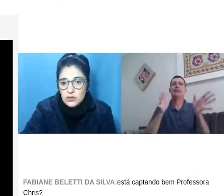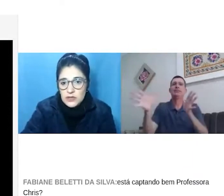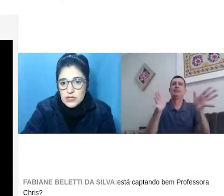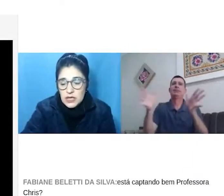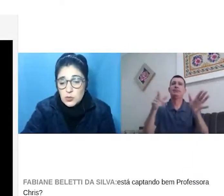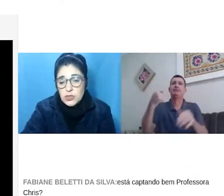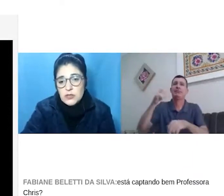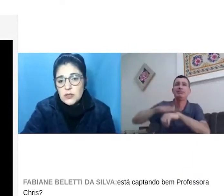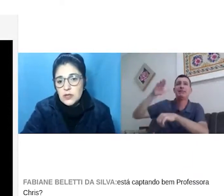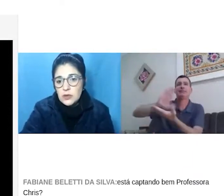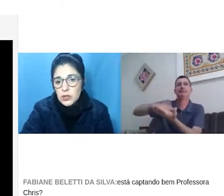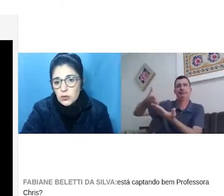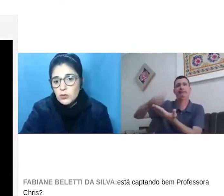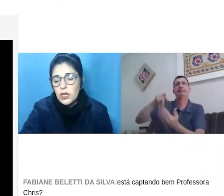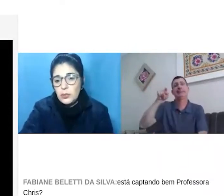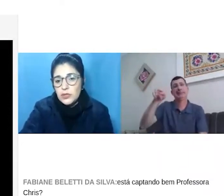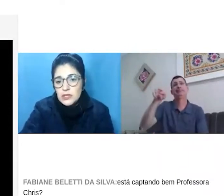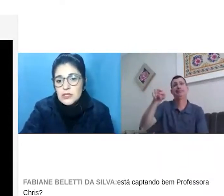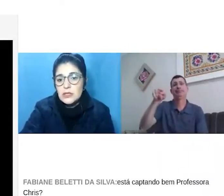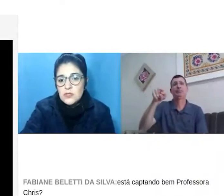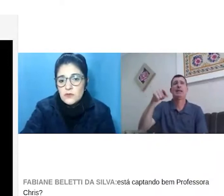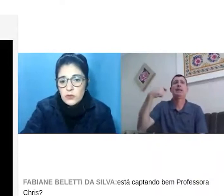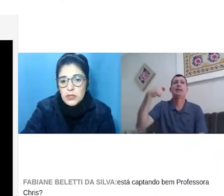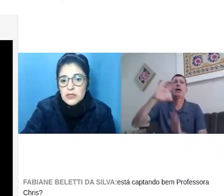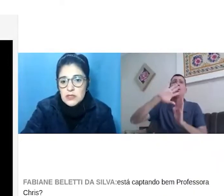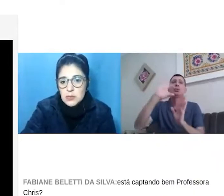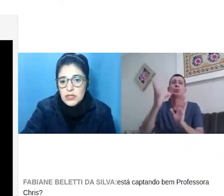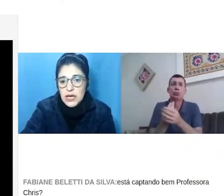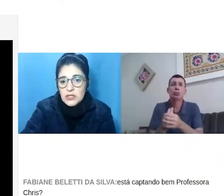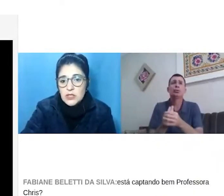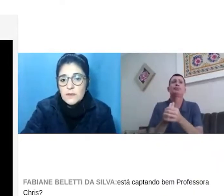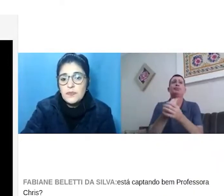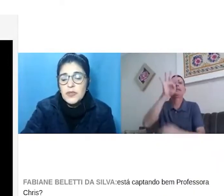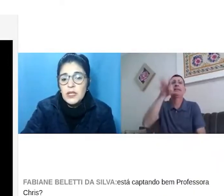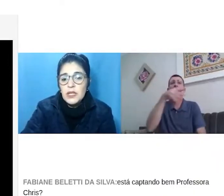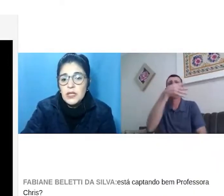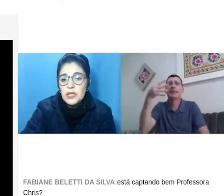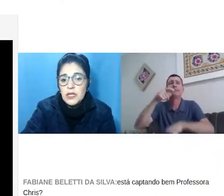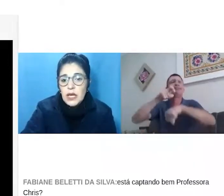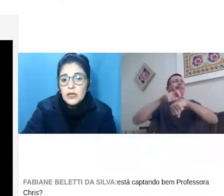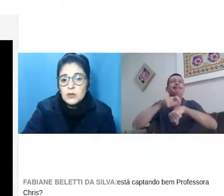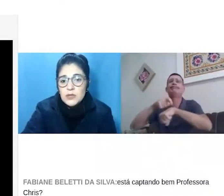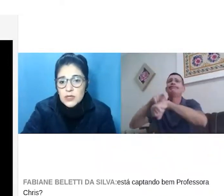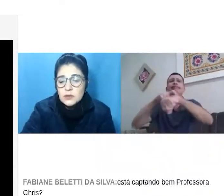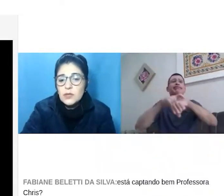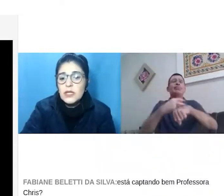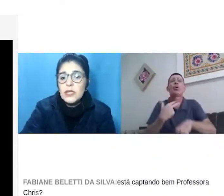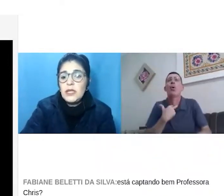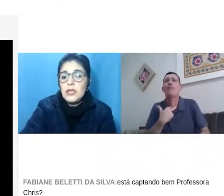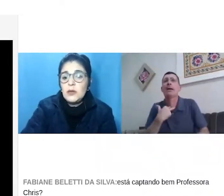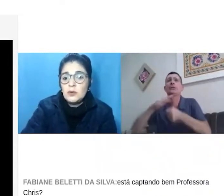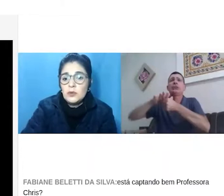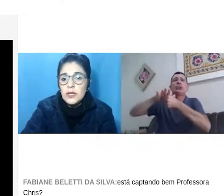da universidade. Por isso eu retomo a importância do desenvolvimento da acessibilidade. E que a inclusão